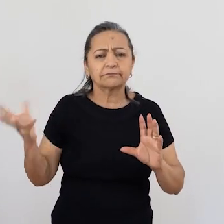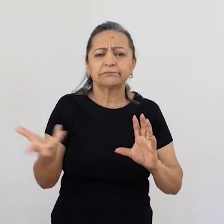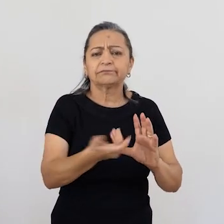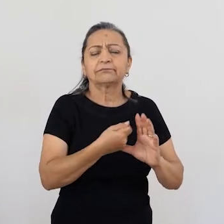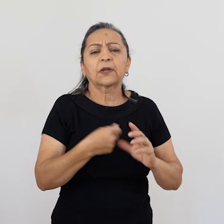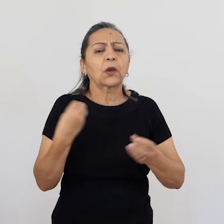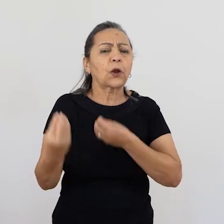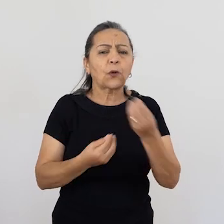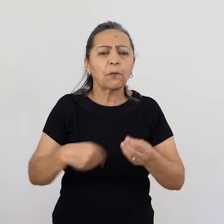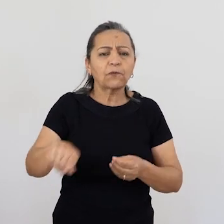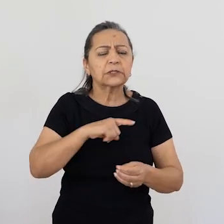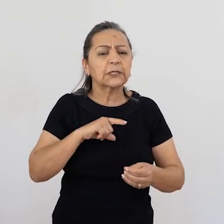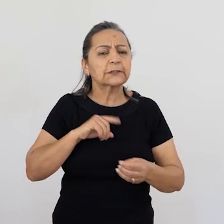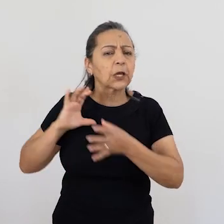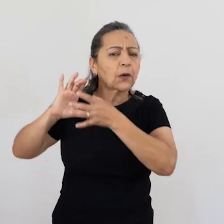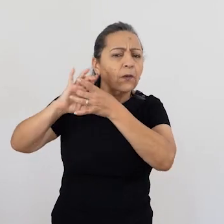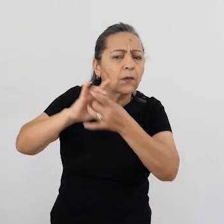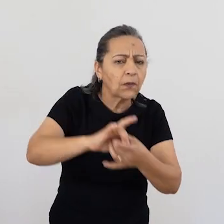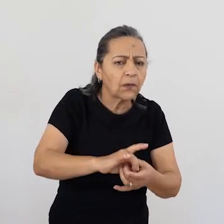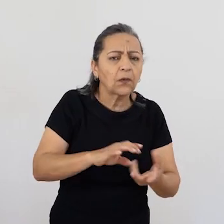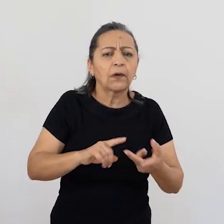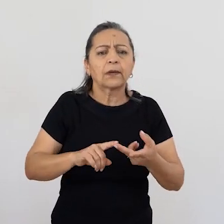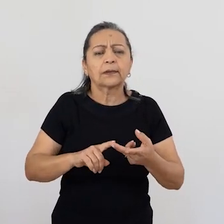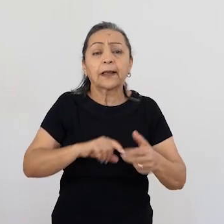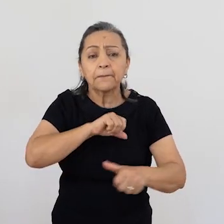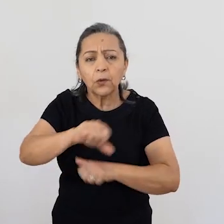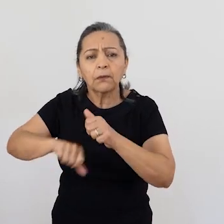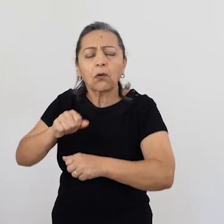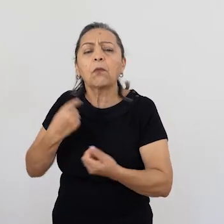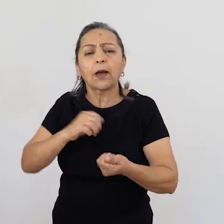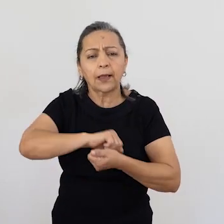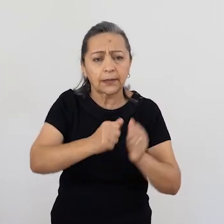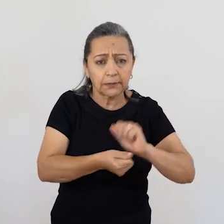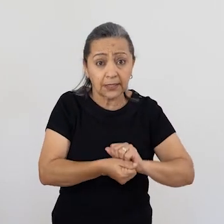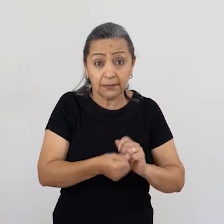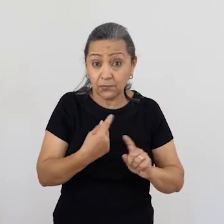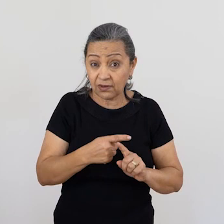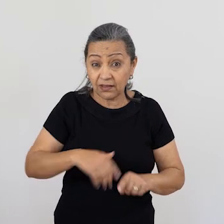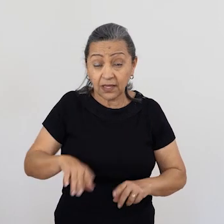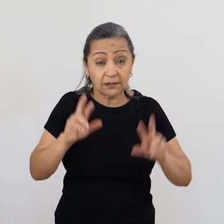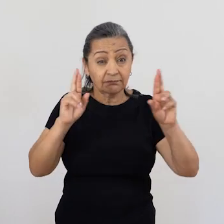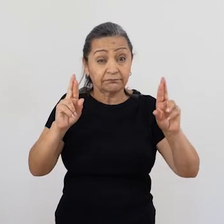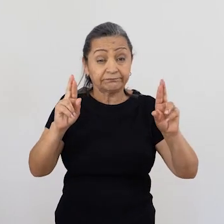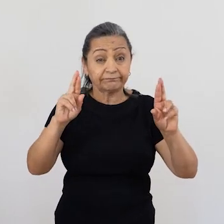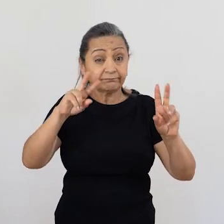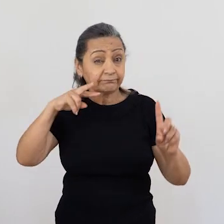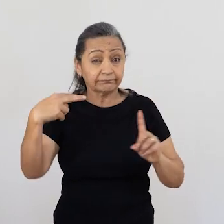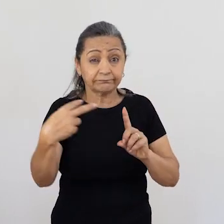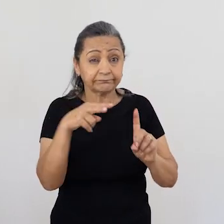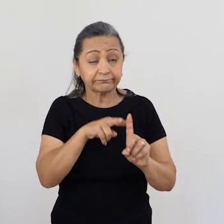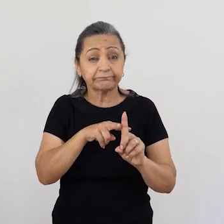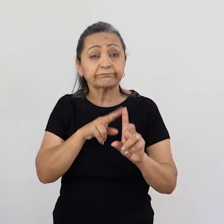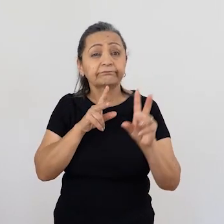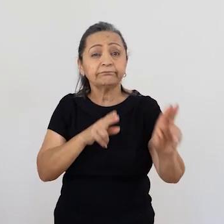a Unipaz traz justamente essa abordagem, né? De como que você se contextualiza nas mudanças. Porque